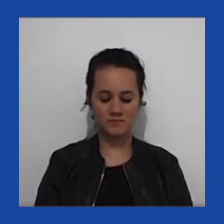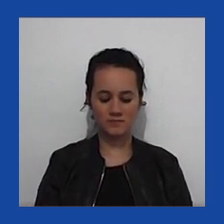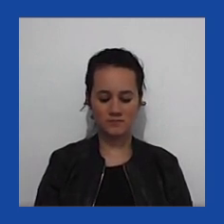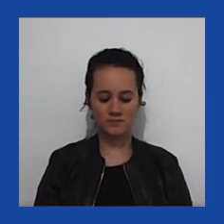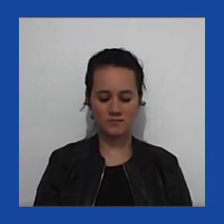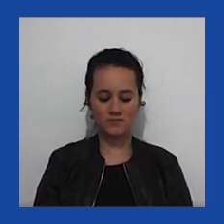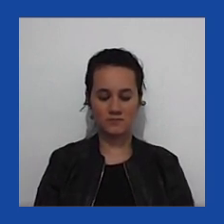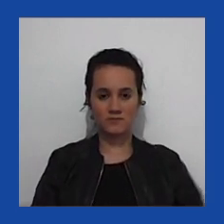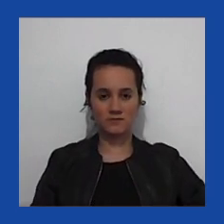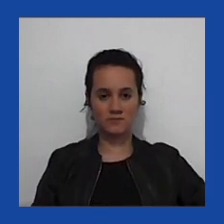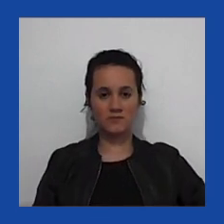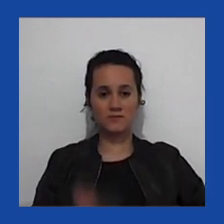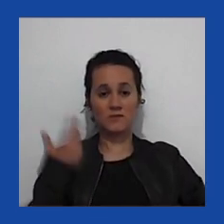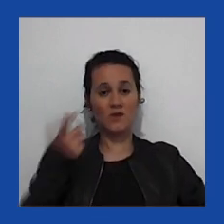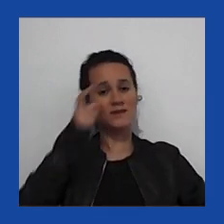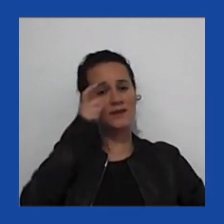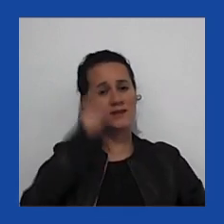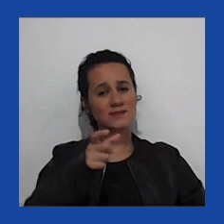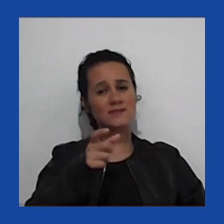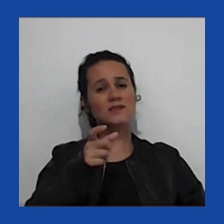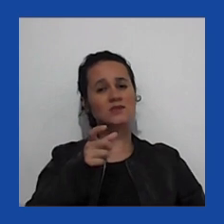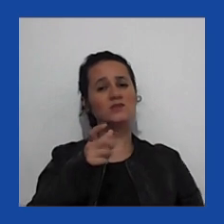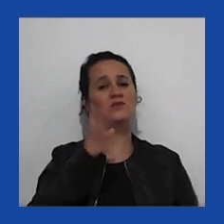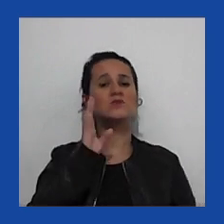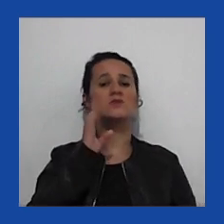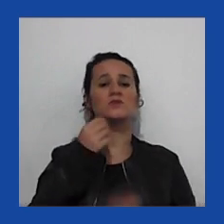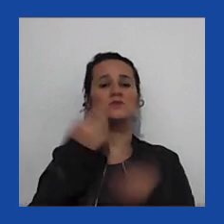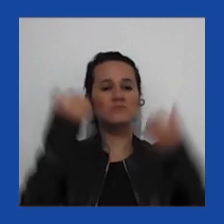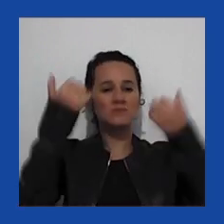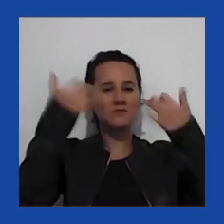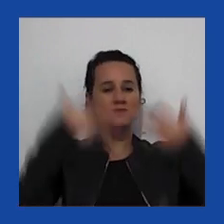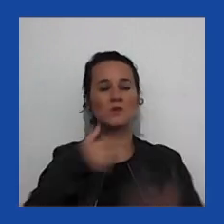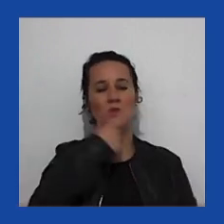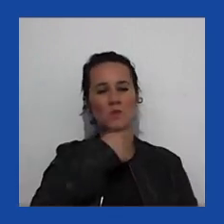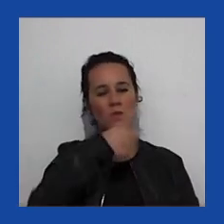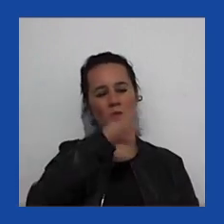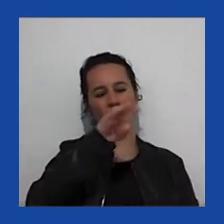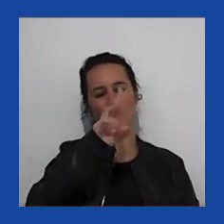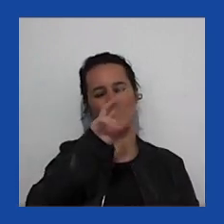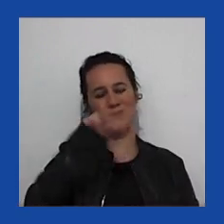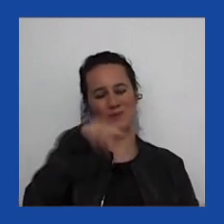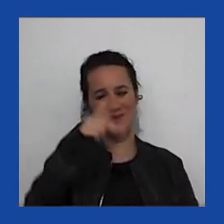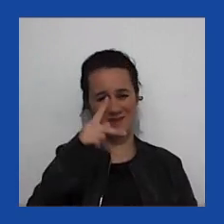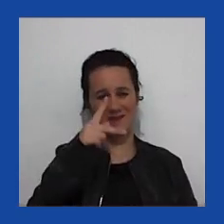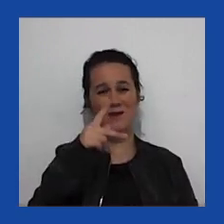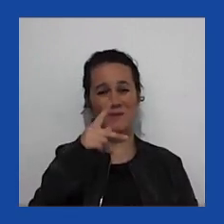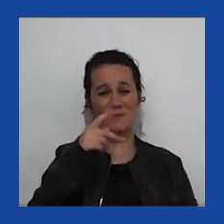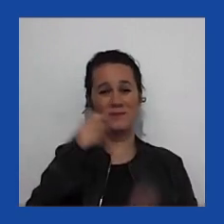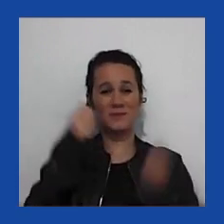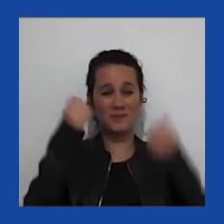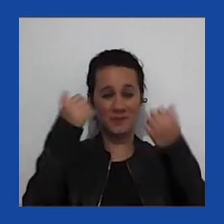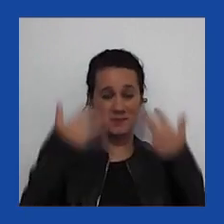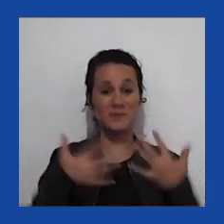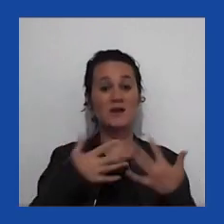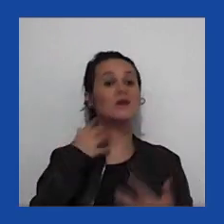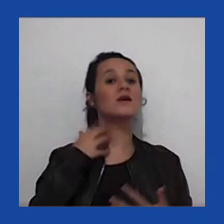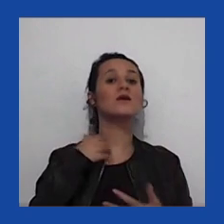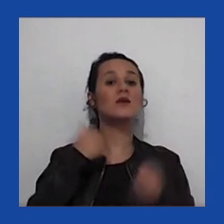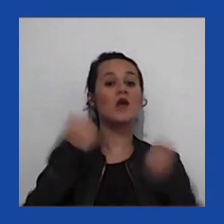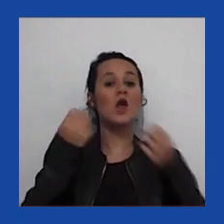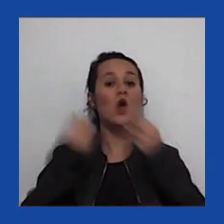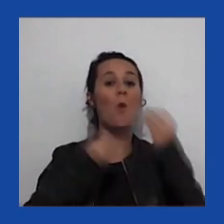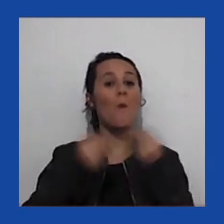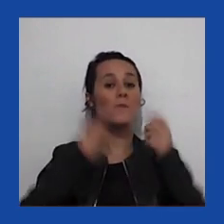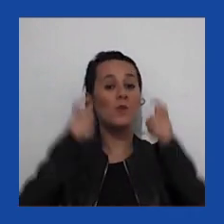isso é interessante para mim, isso é o retrato do Trump no Mar-a-Lago, a mansão dele na Flórida,